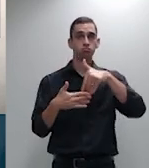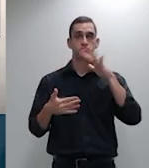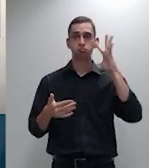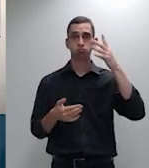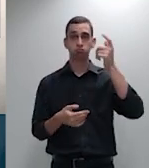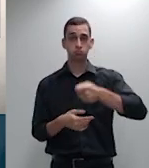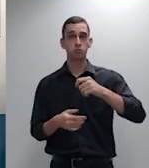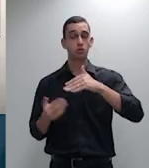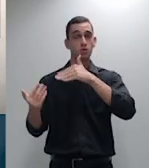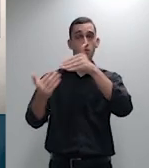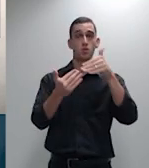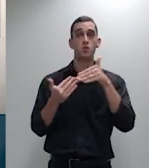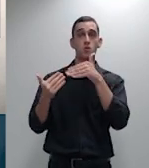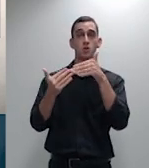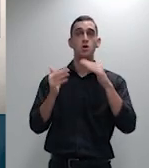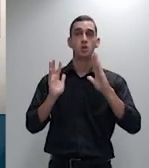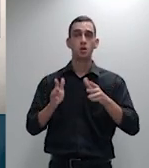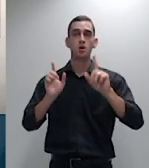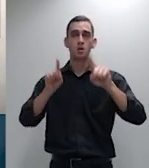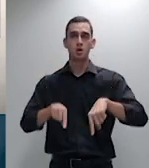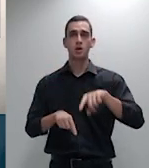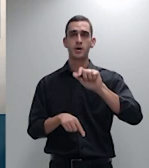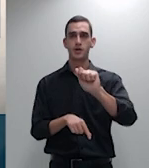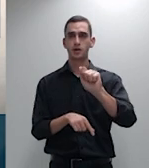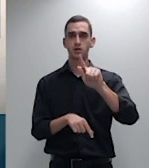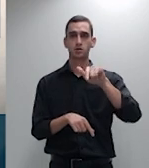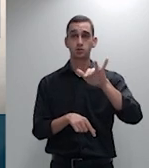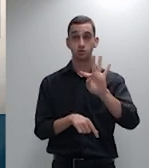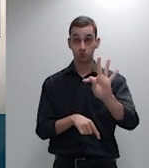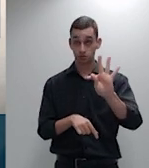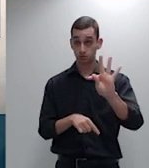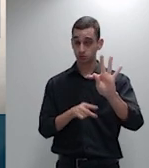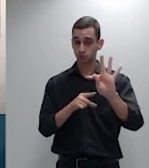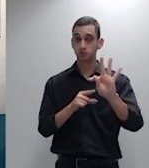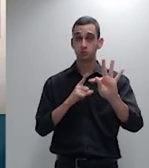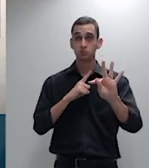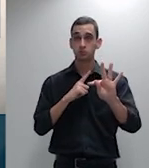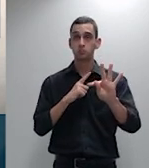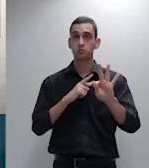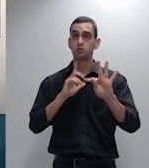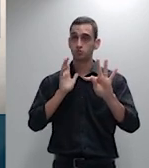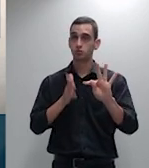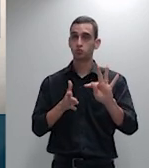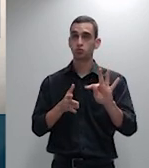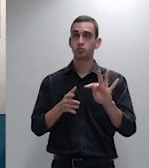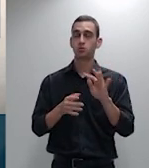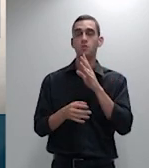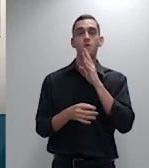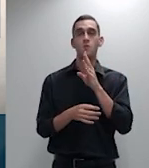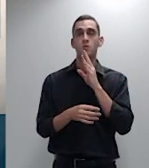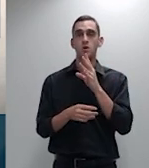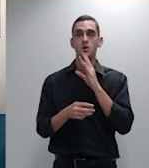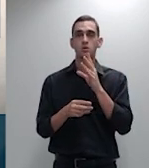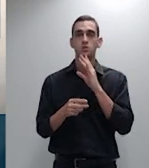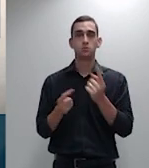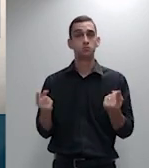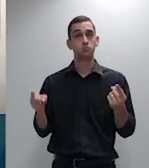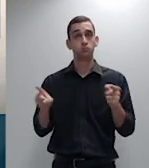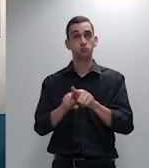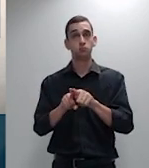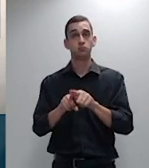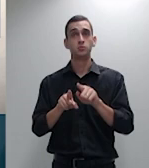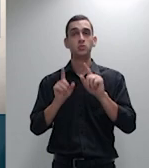que foi a única manifestação judicial que reconheceu a união estável que já havia sido afastada em ação anterior